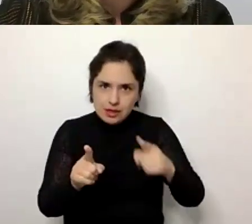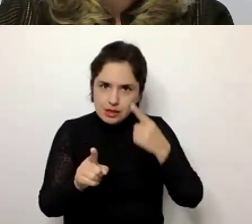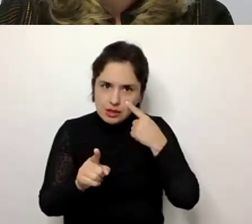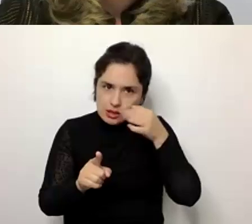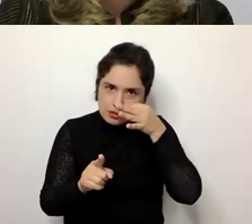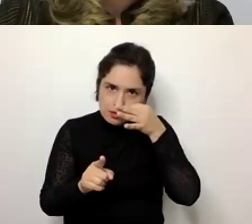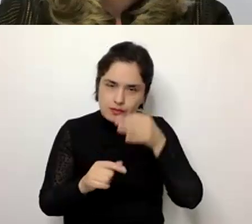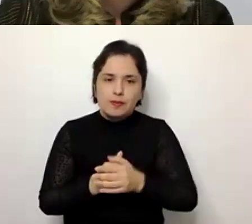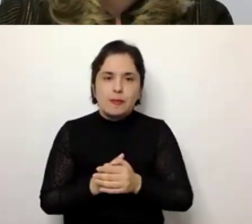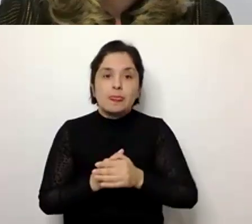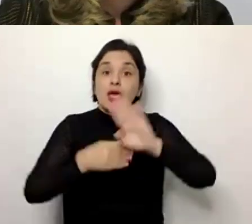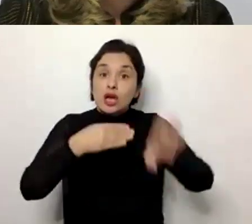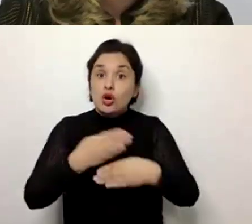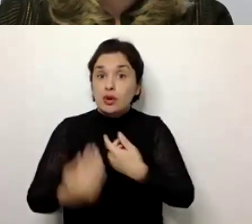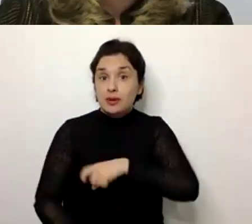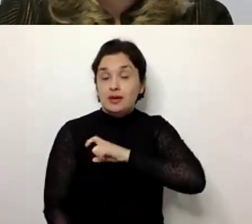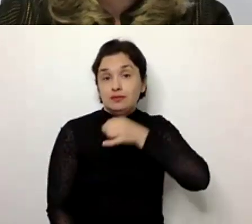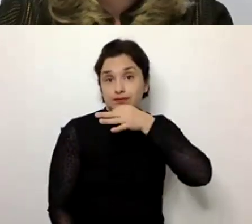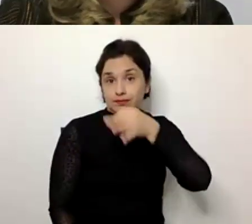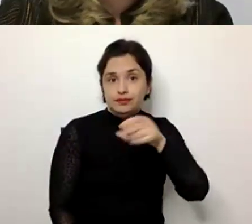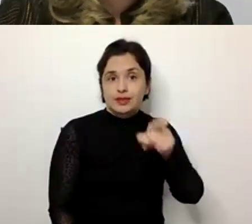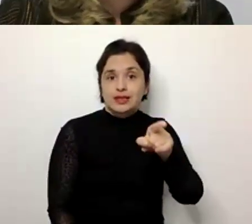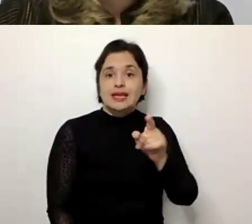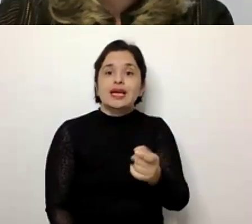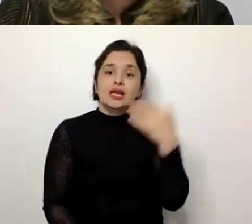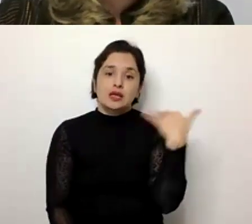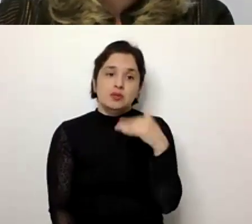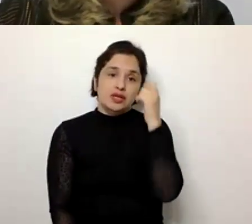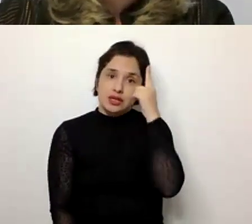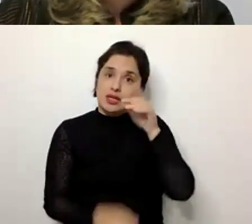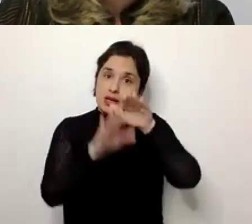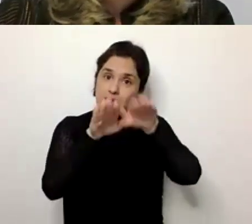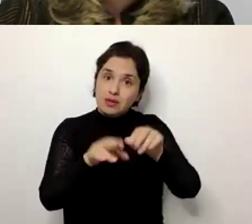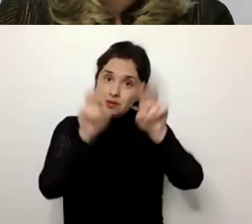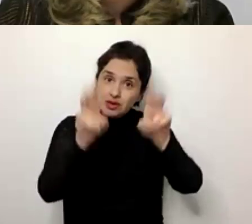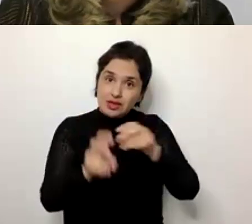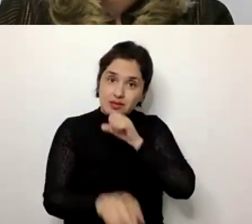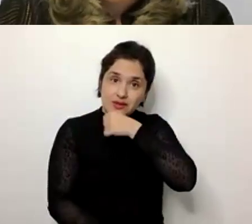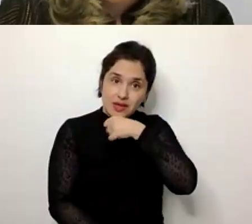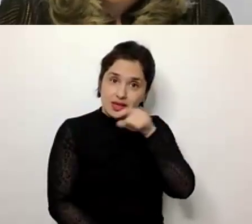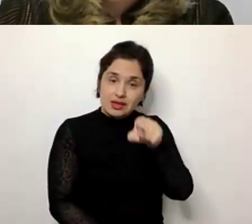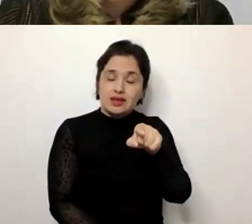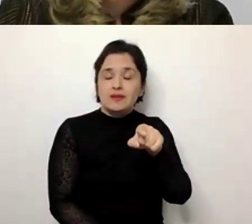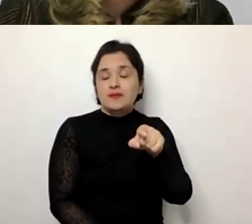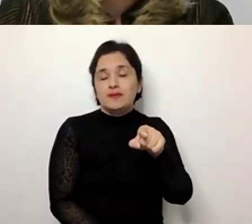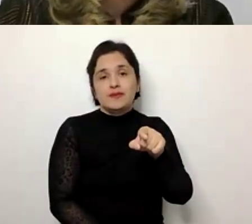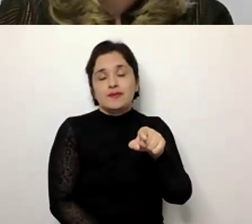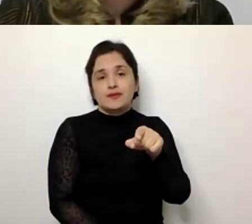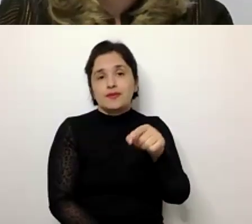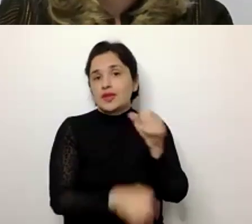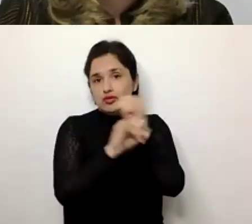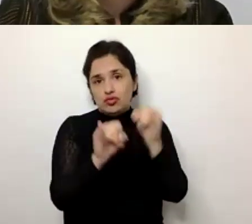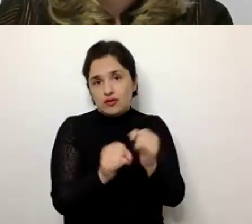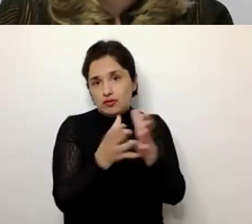Bom, é importante também poder entender que o mesmo tema de envelhecer é uma forma